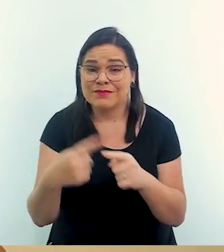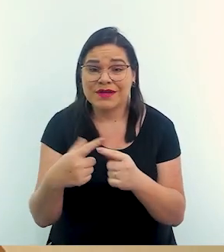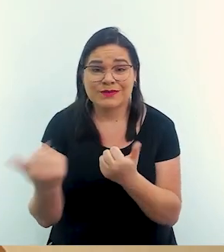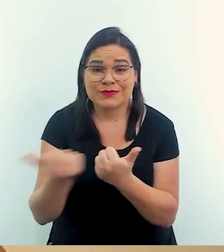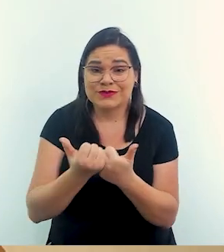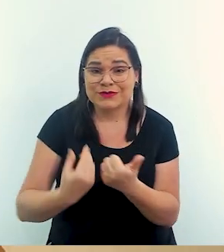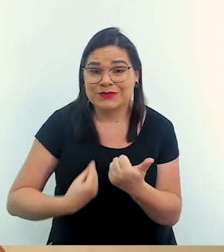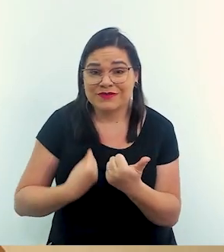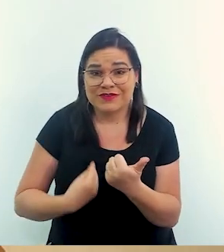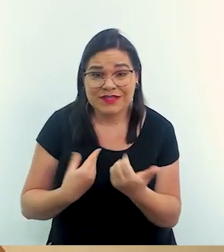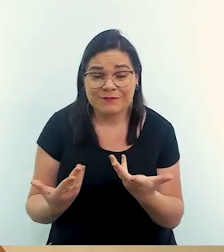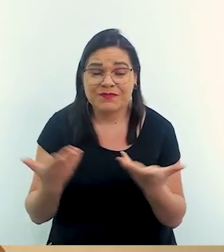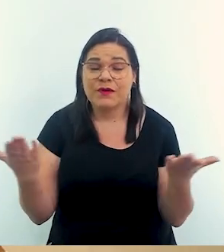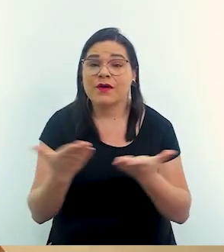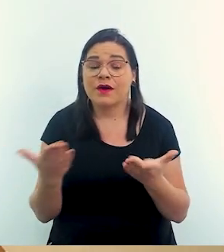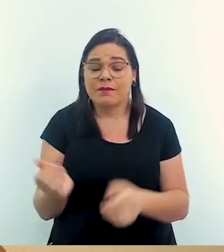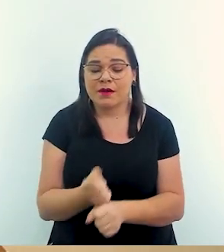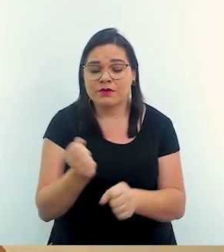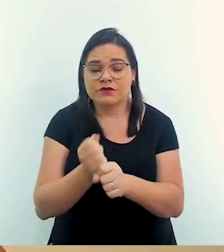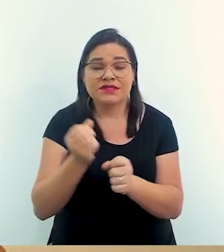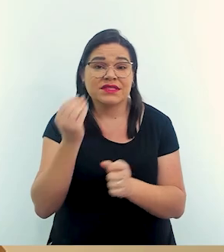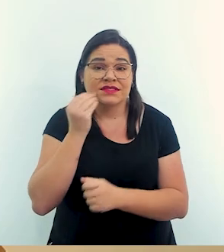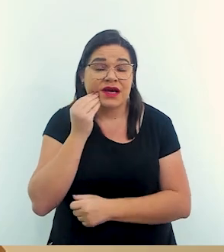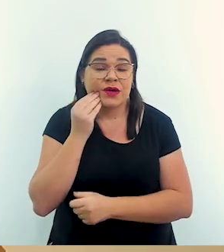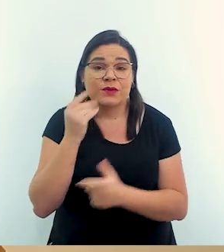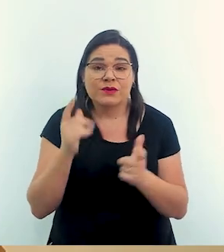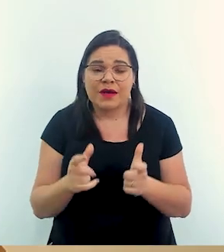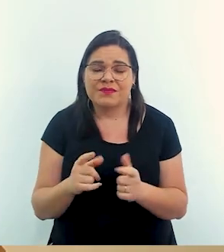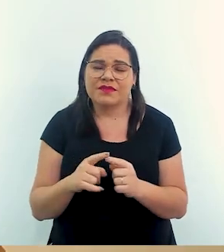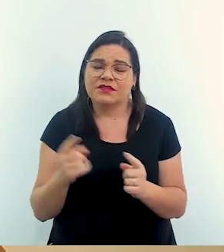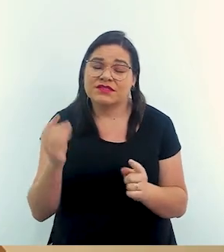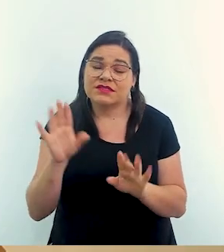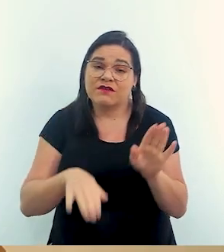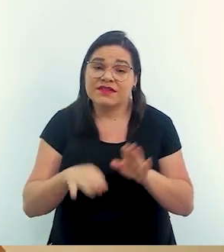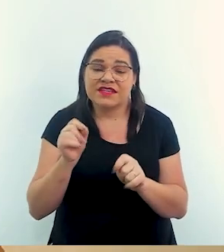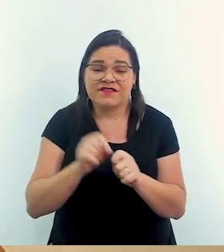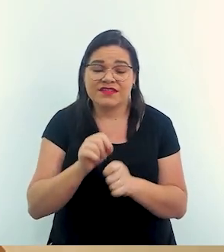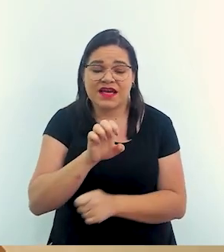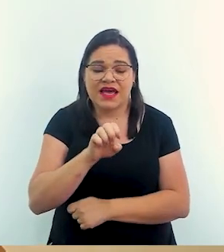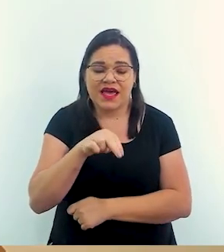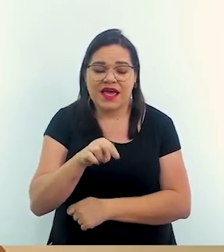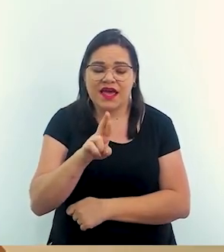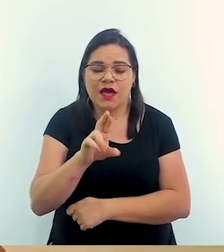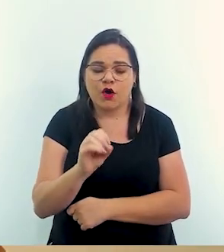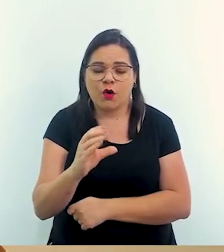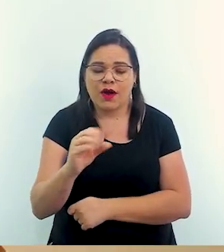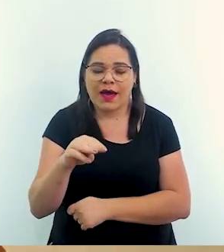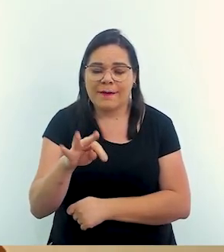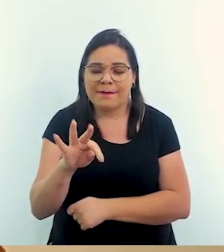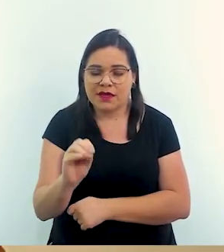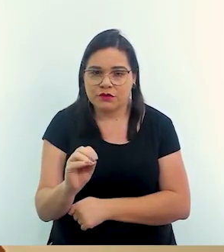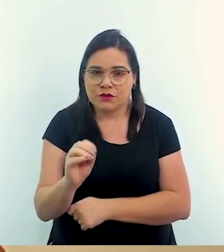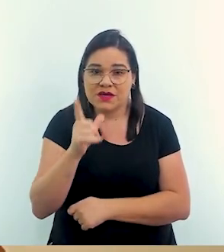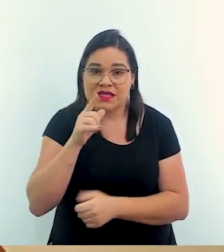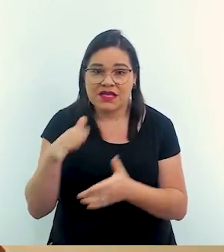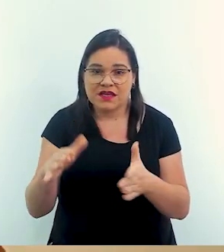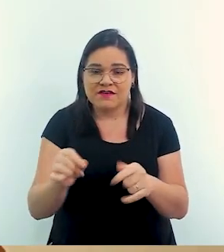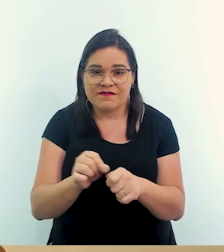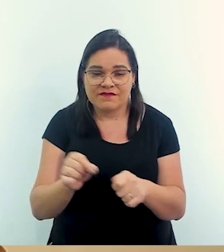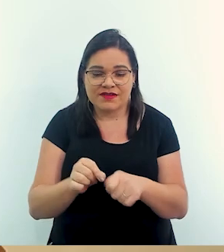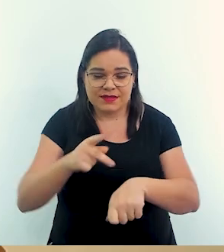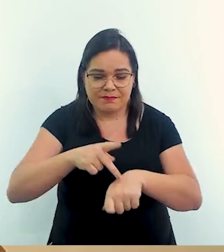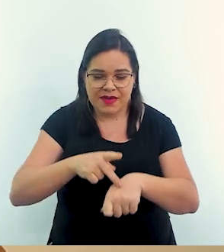fazer isso? Pensando na prevenção. A gente precisa, talvez, fazer um sistema que a gente chama de enrocamento de rio, que é colocar grandes blocos de rocha